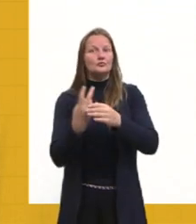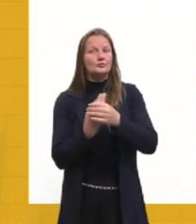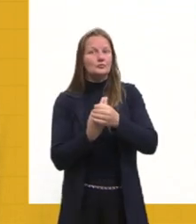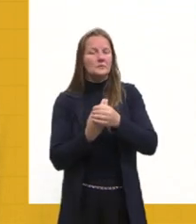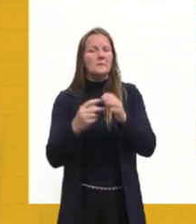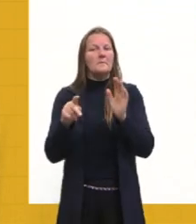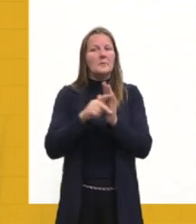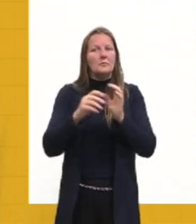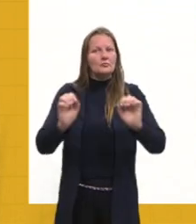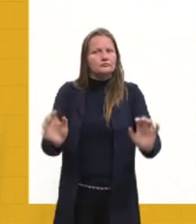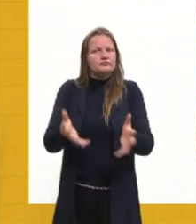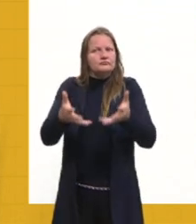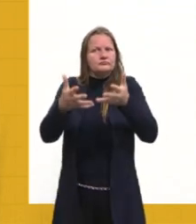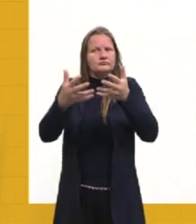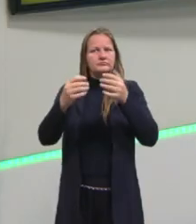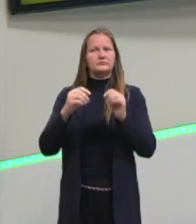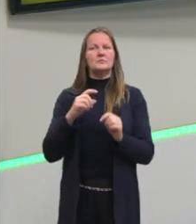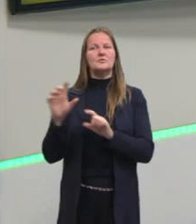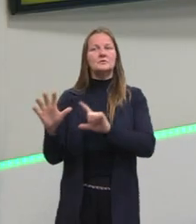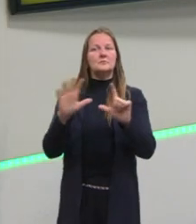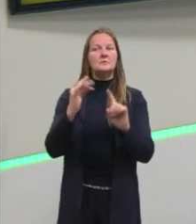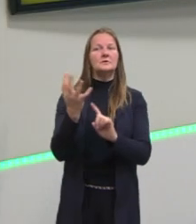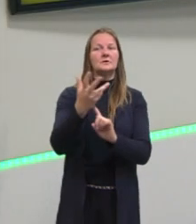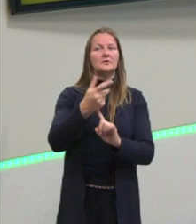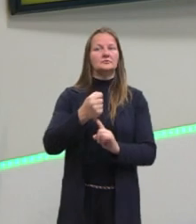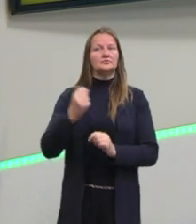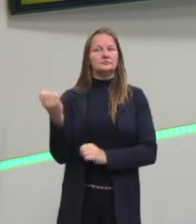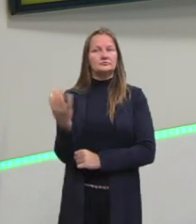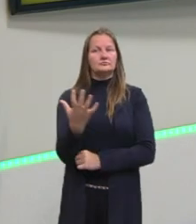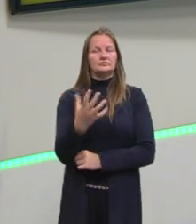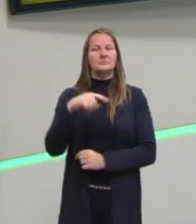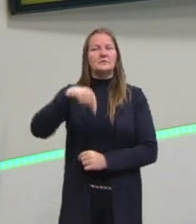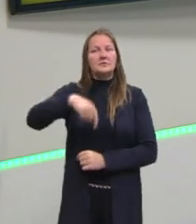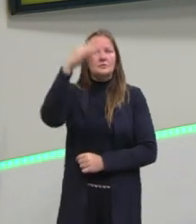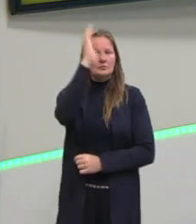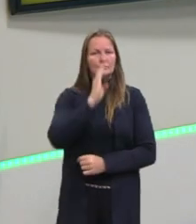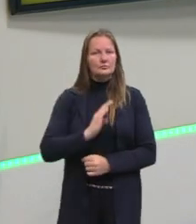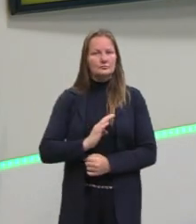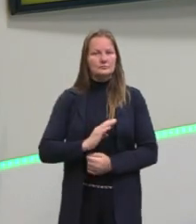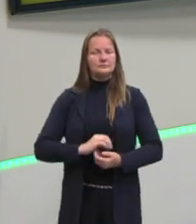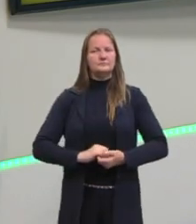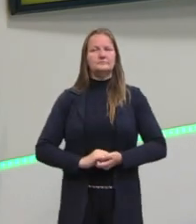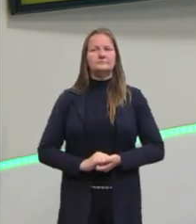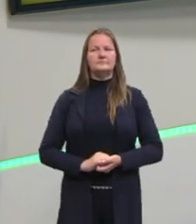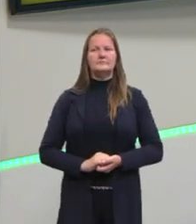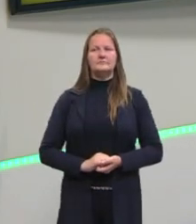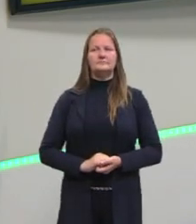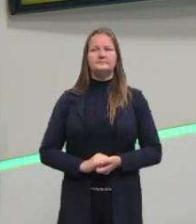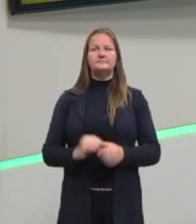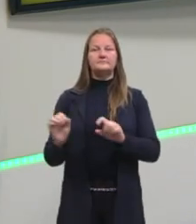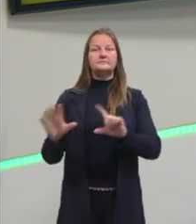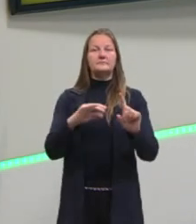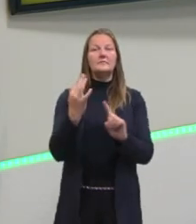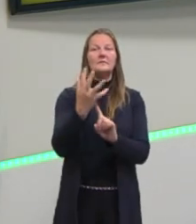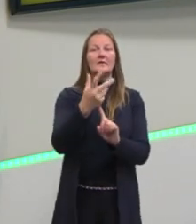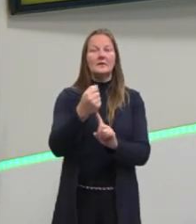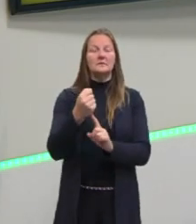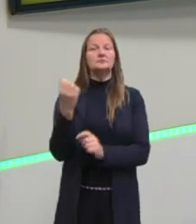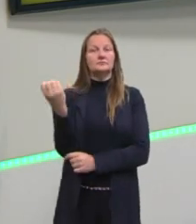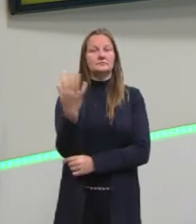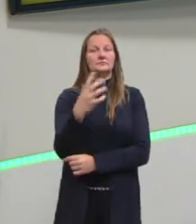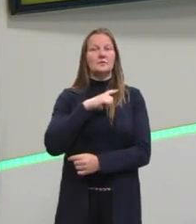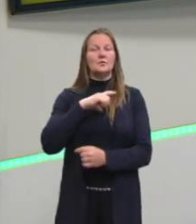eles impulsionaram a Semana de Arte Moderna aqui no Brasil. A Semana de Arte Moderna, então, ela